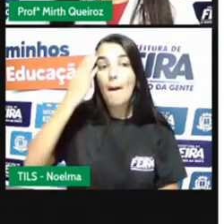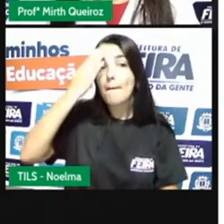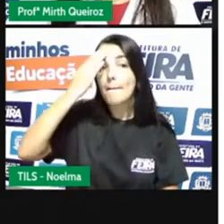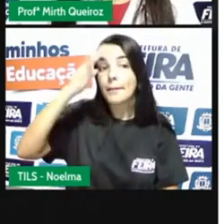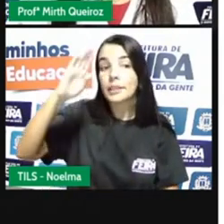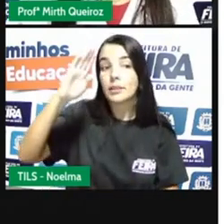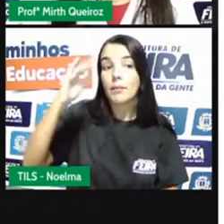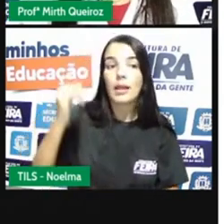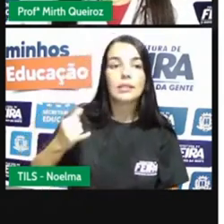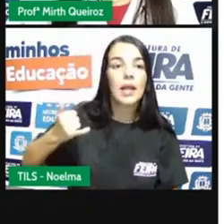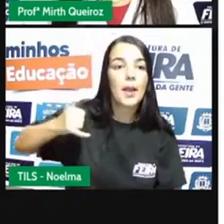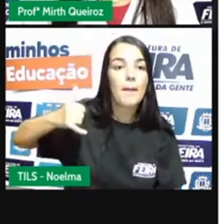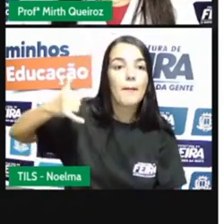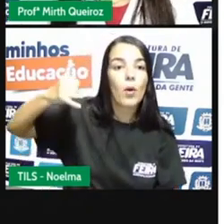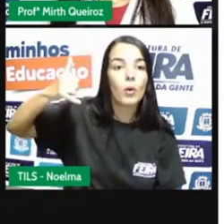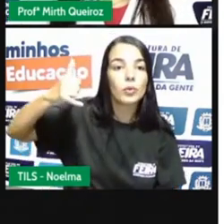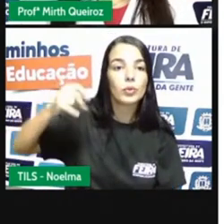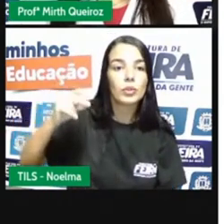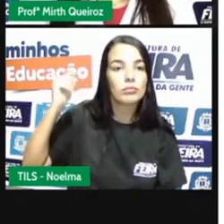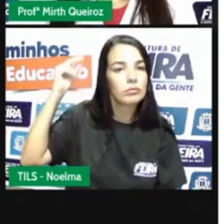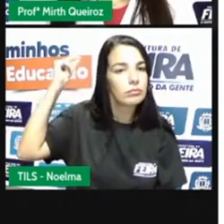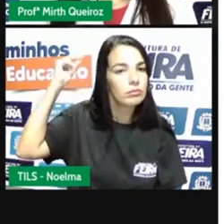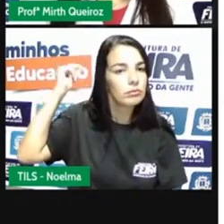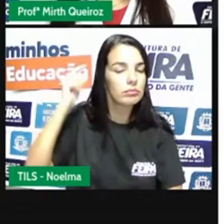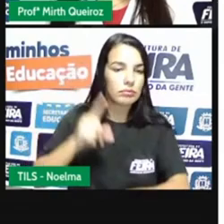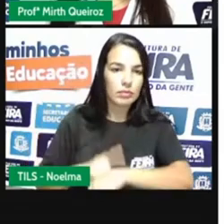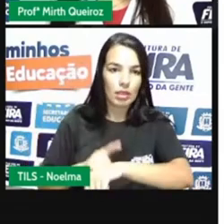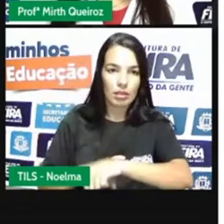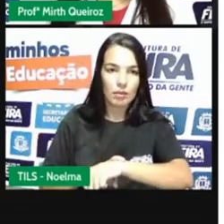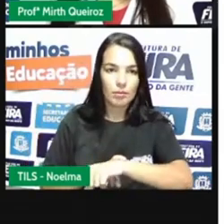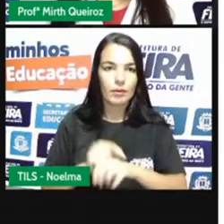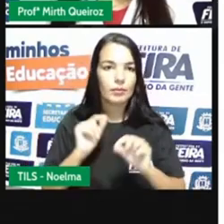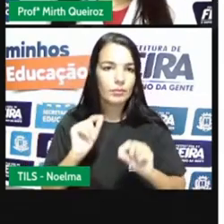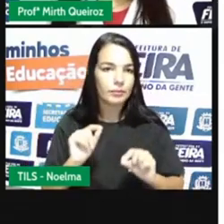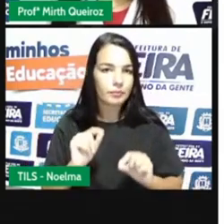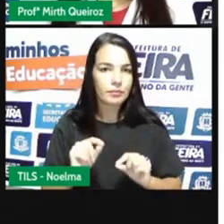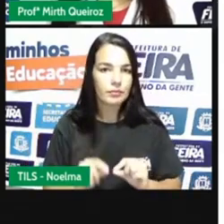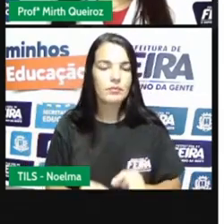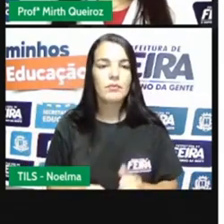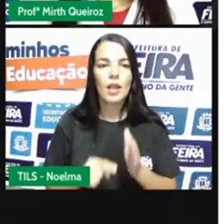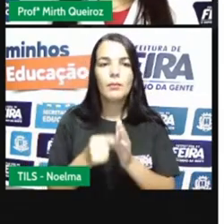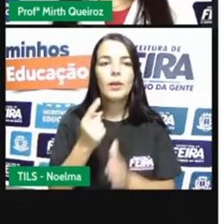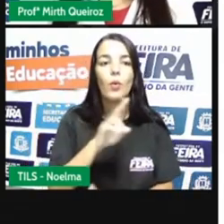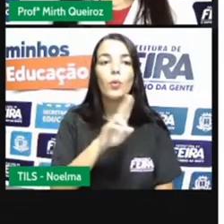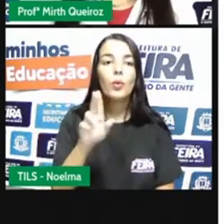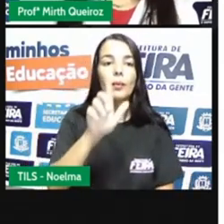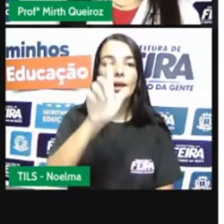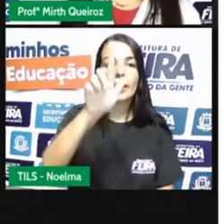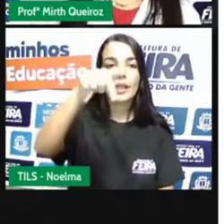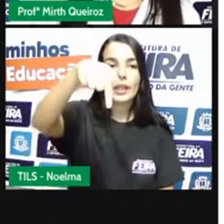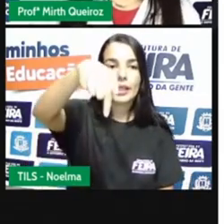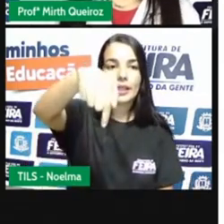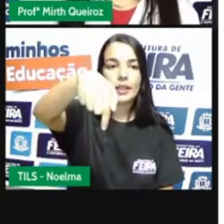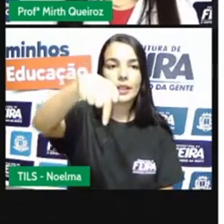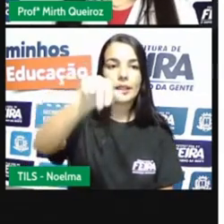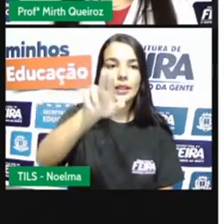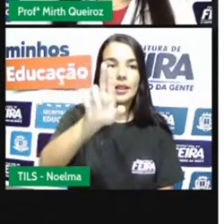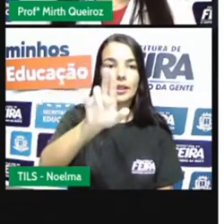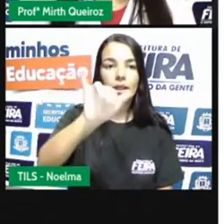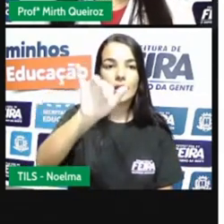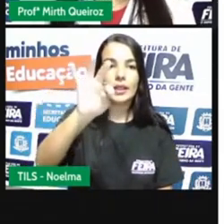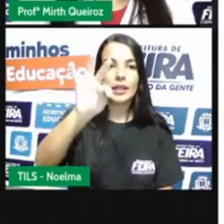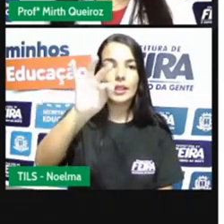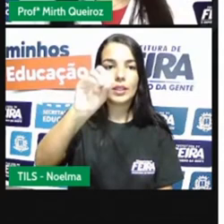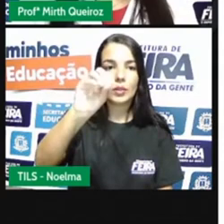Quais os principais impostos? Os impostos que a gente tinha, primeiro o quinto, né? Que era um quinto do que era produzido,